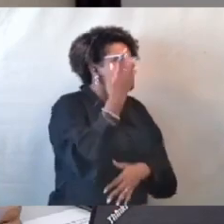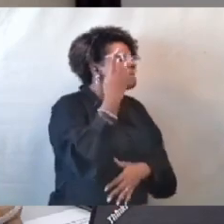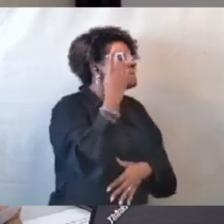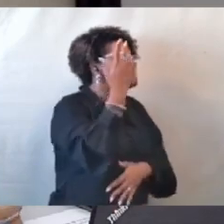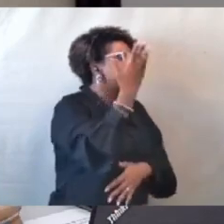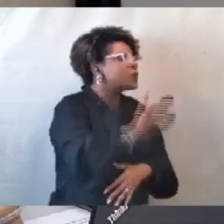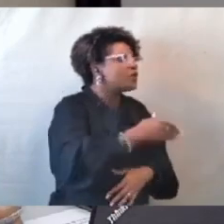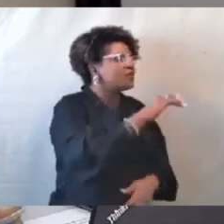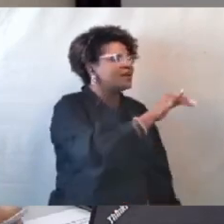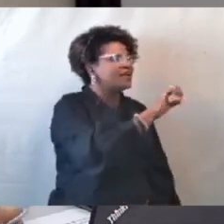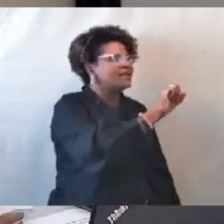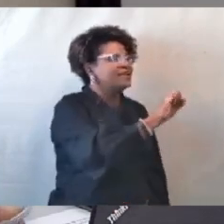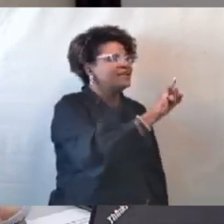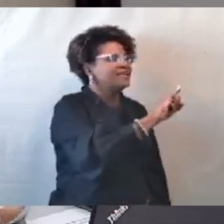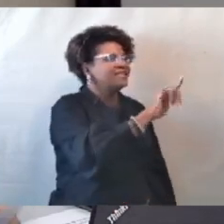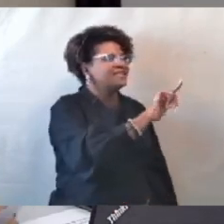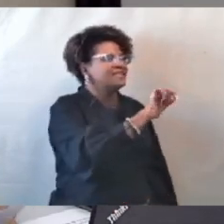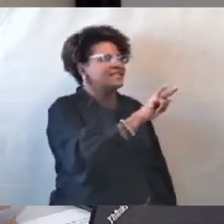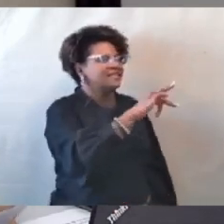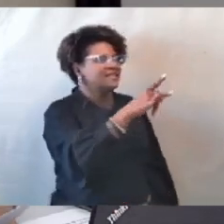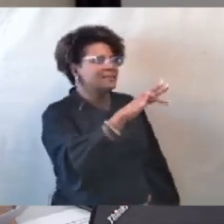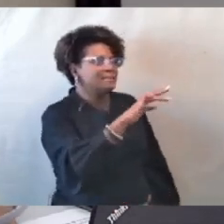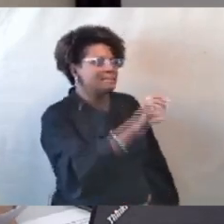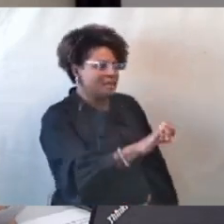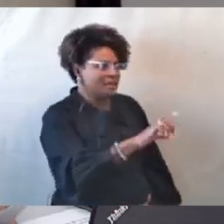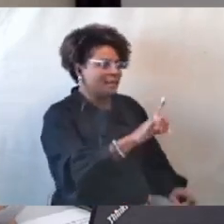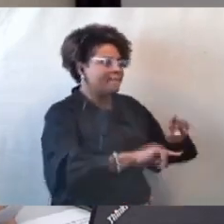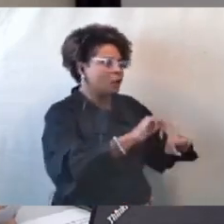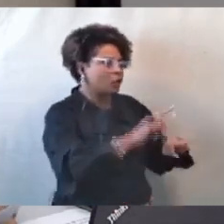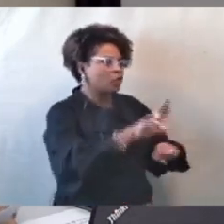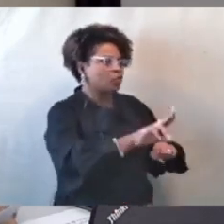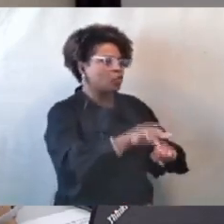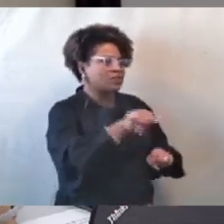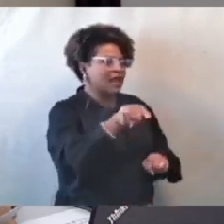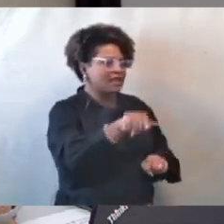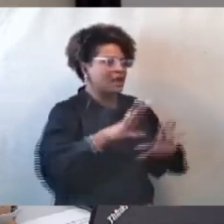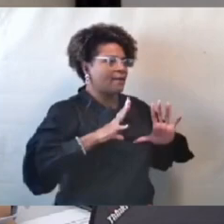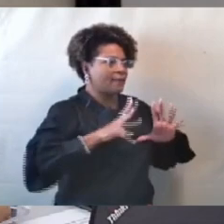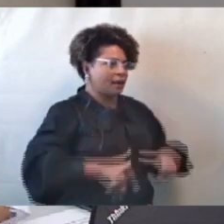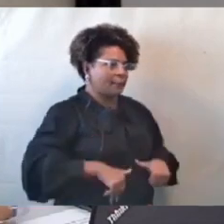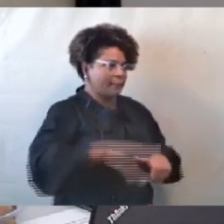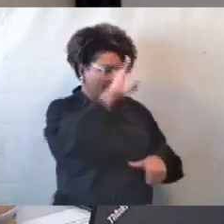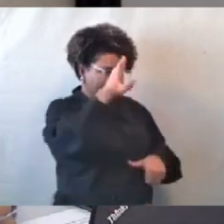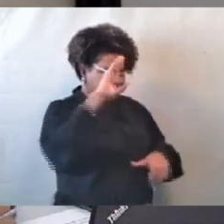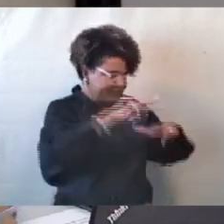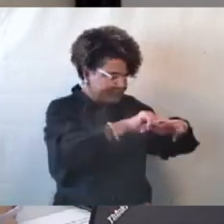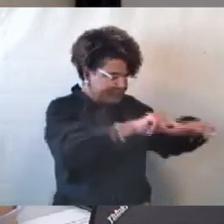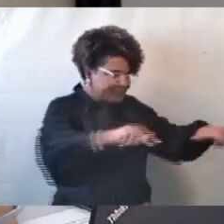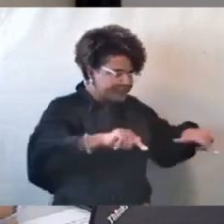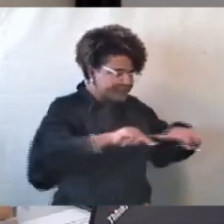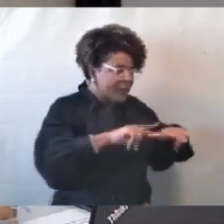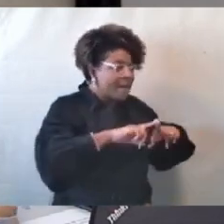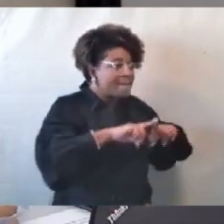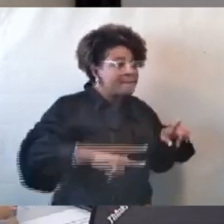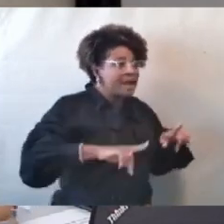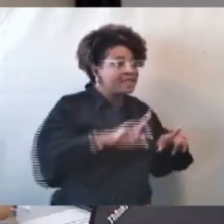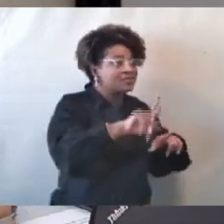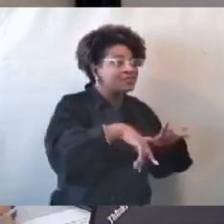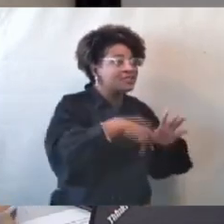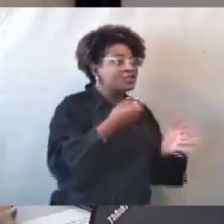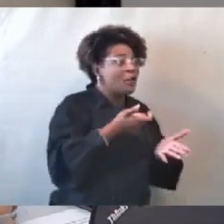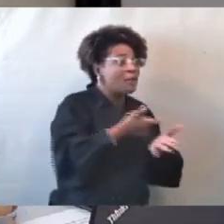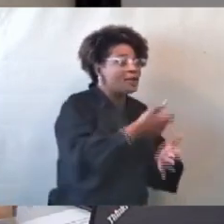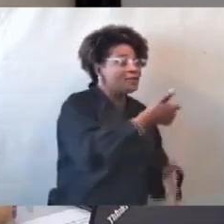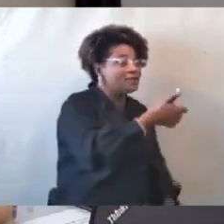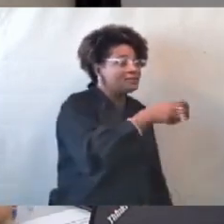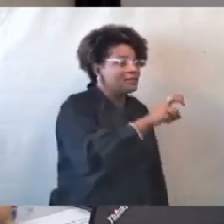na Lagoa. Ainda assim, a prefeitura acaba de contratar sem licitação a quantidade de 15 mil quilos do produto sem